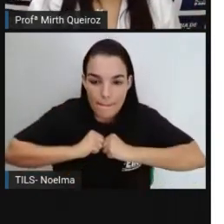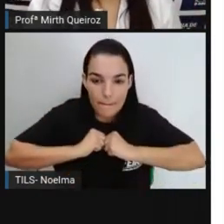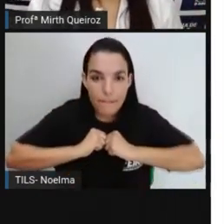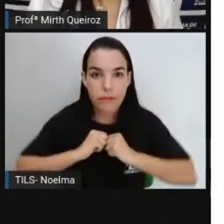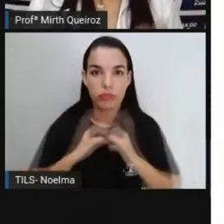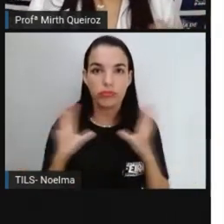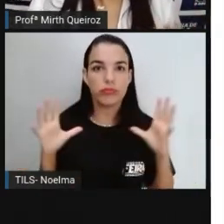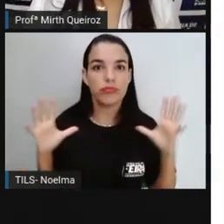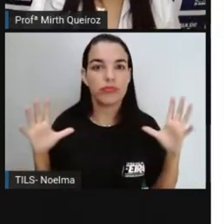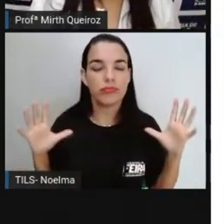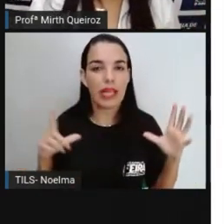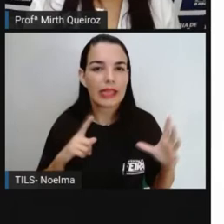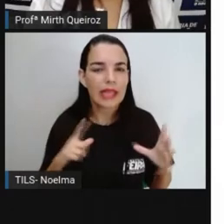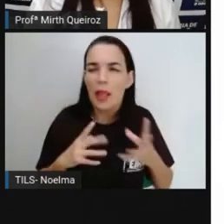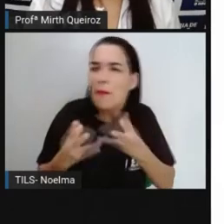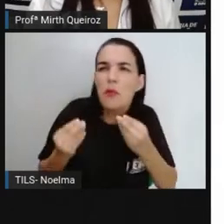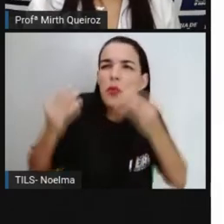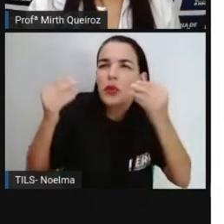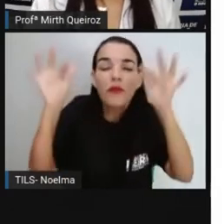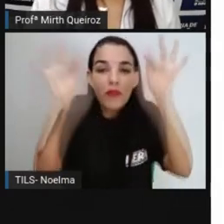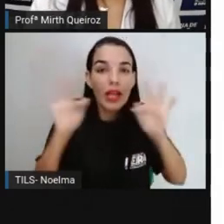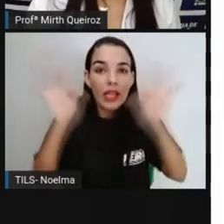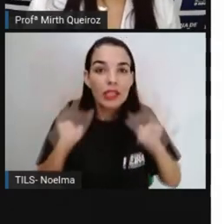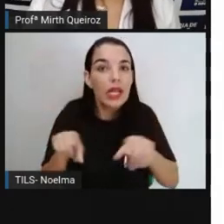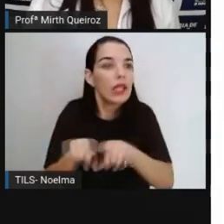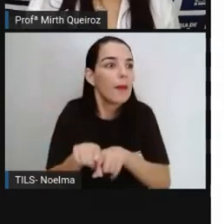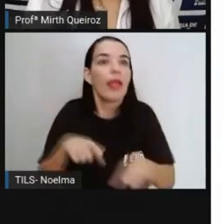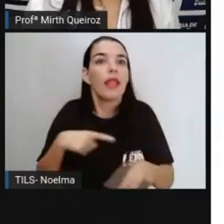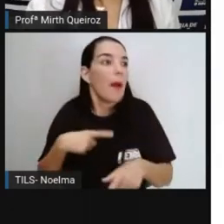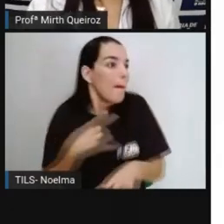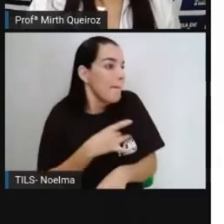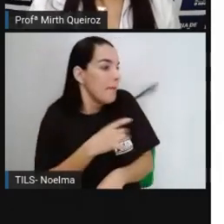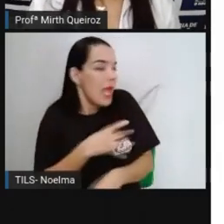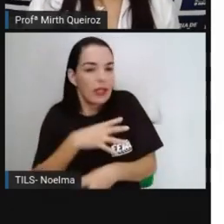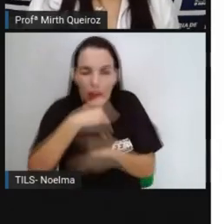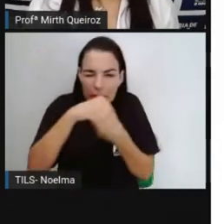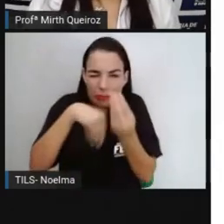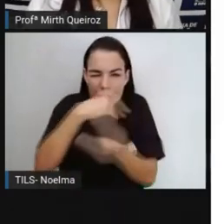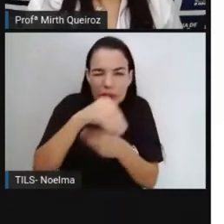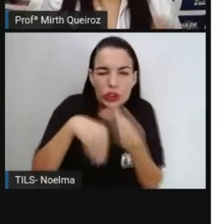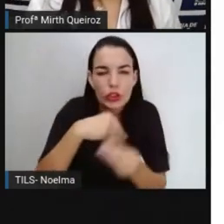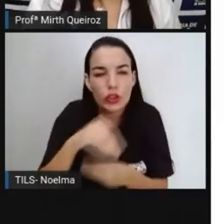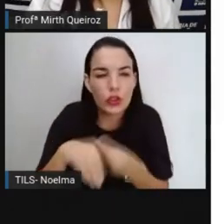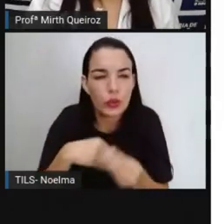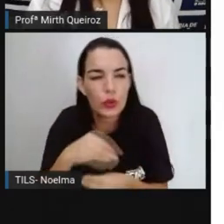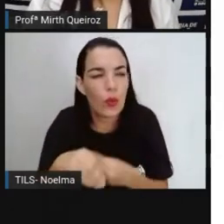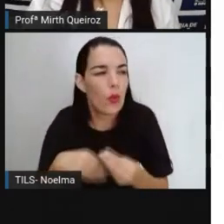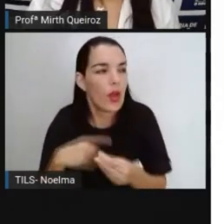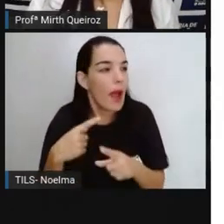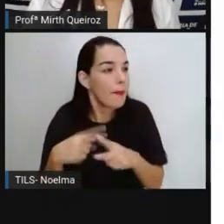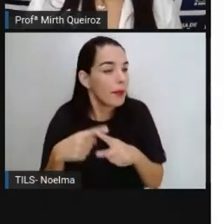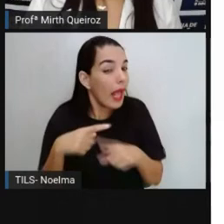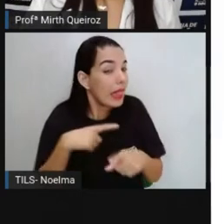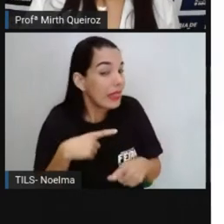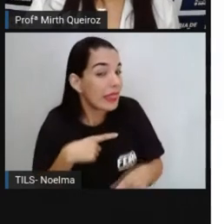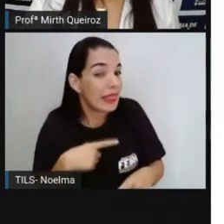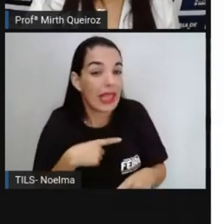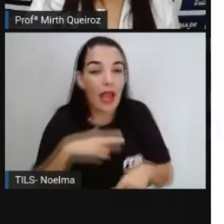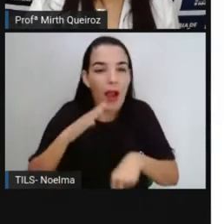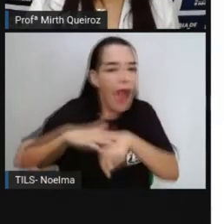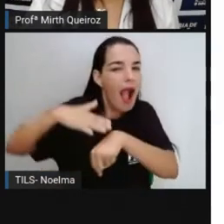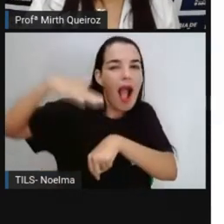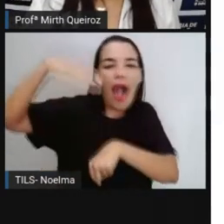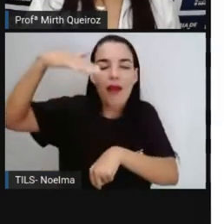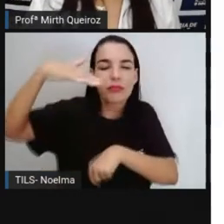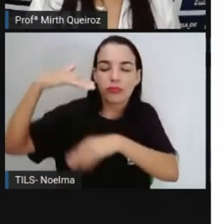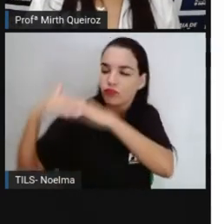feliz A gente está com medo, né Uma vez que a gente está ali em frente a outras pessoas Competindo com pessoas de altíssimo